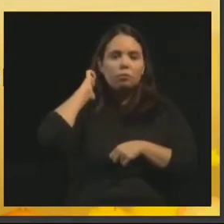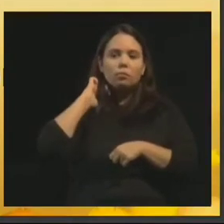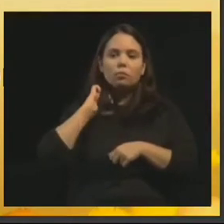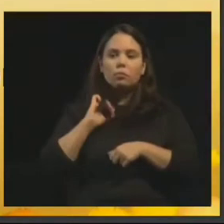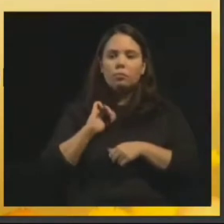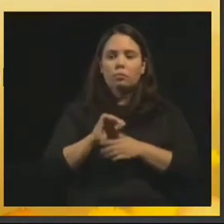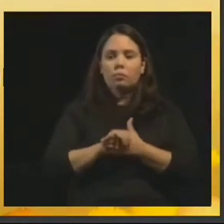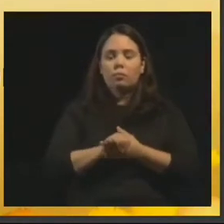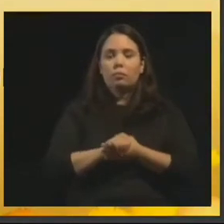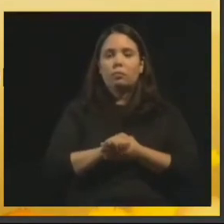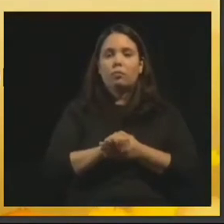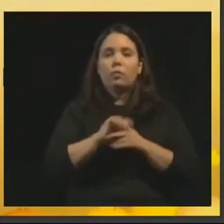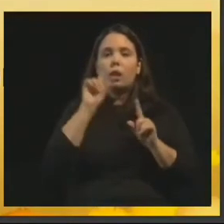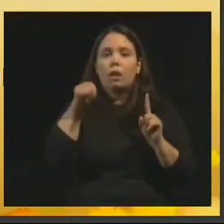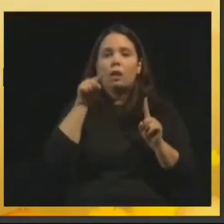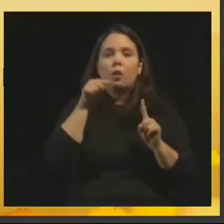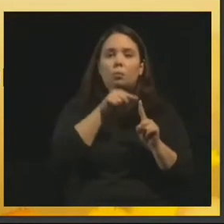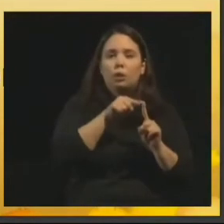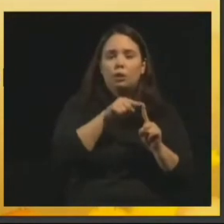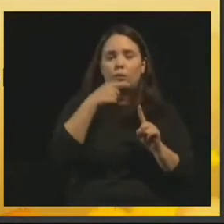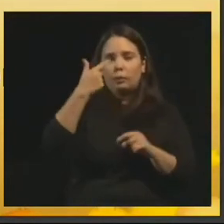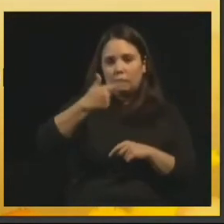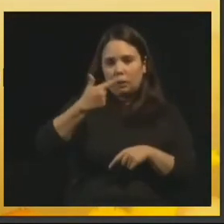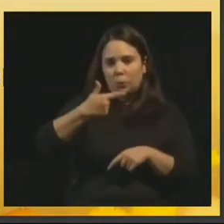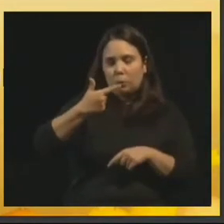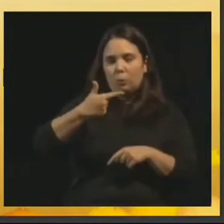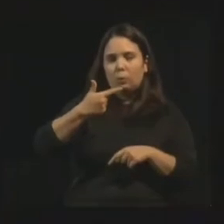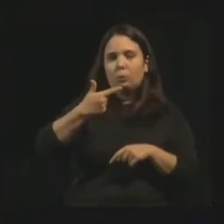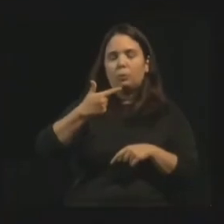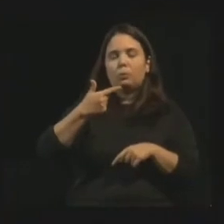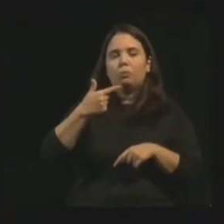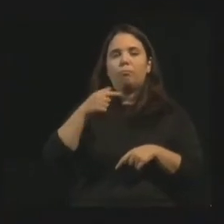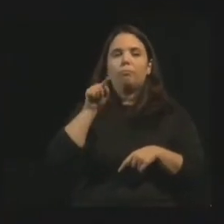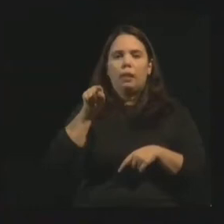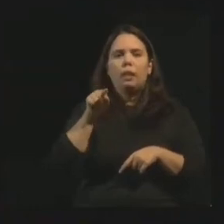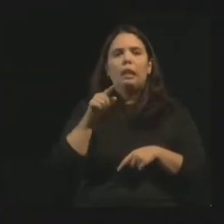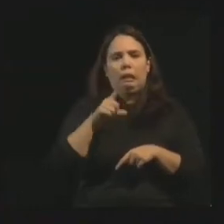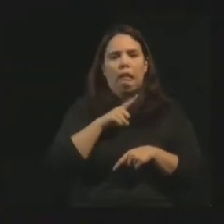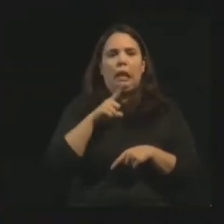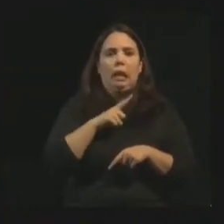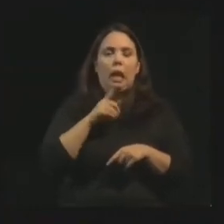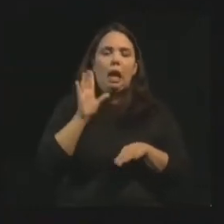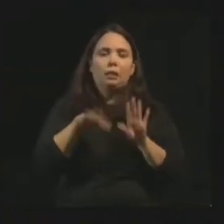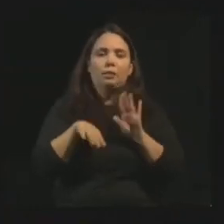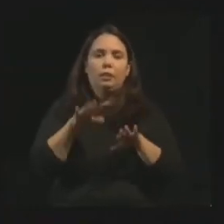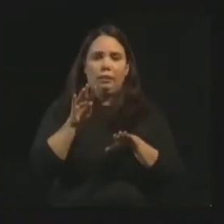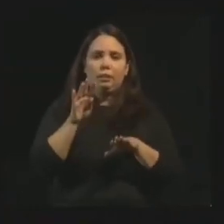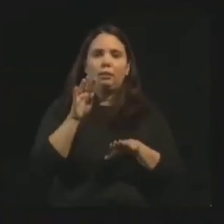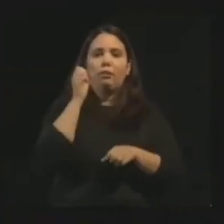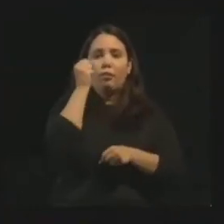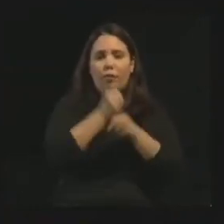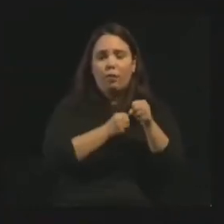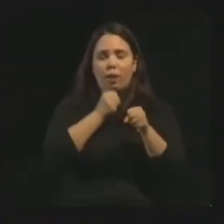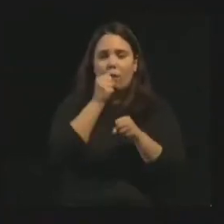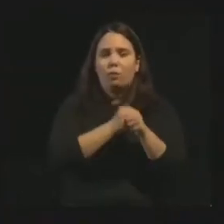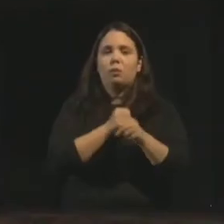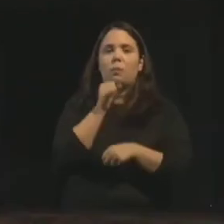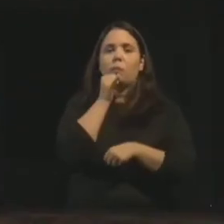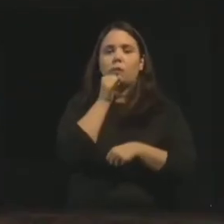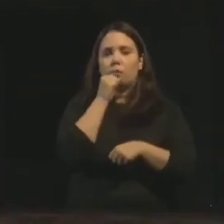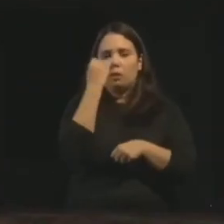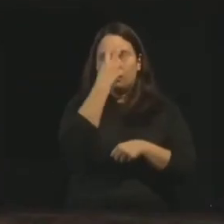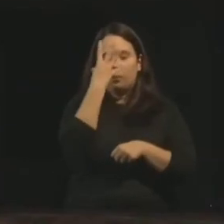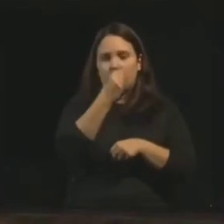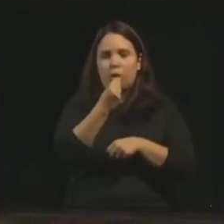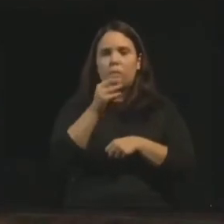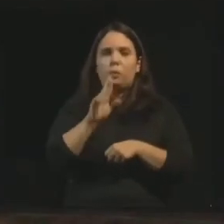há finalidades secundárias ou até algumas finalidades falsas, que não são a finalidade do Espiritismo. Por exemplo, o Espiritismo não vem